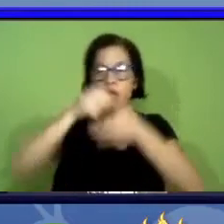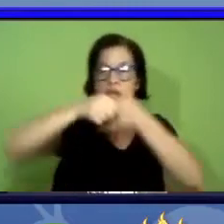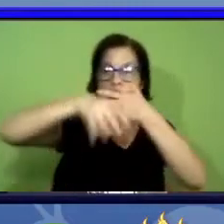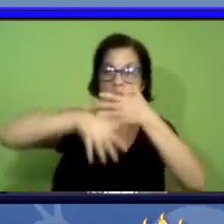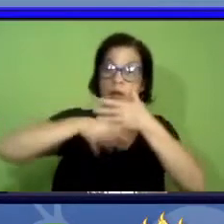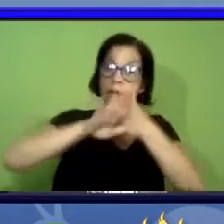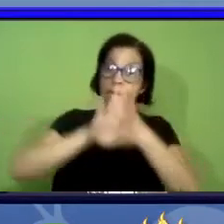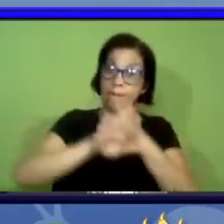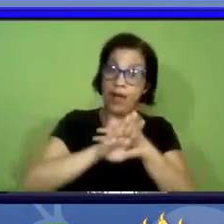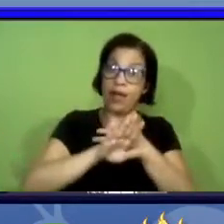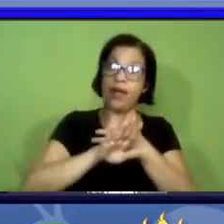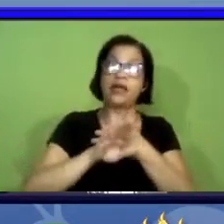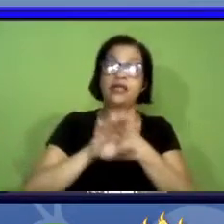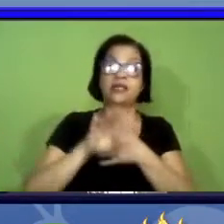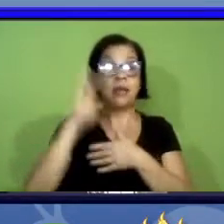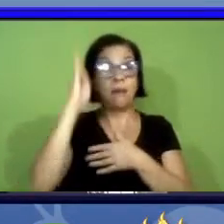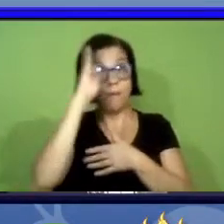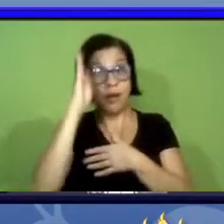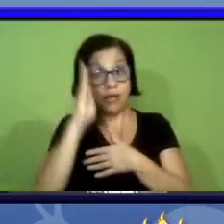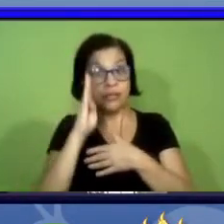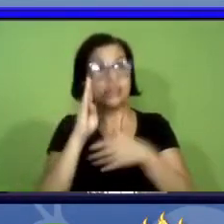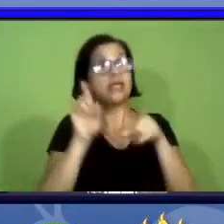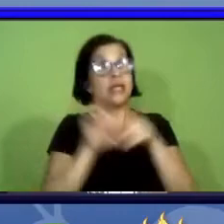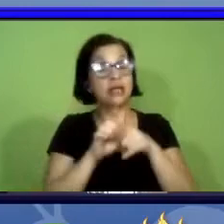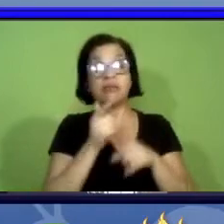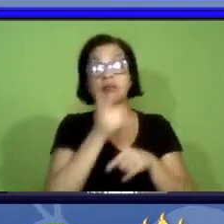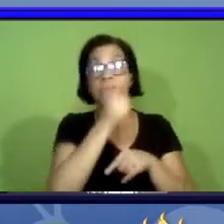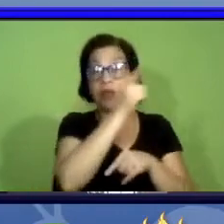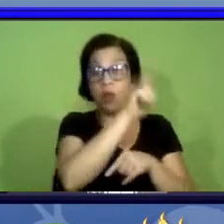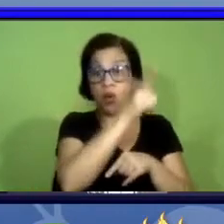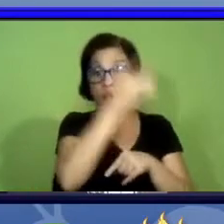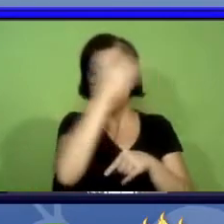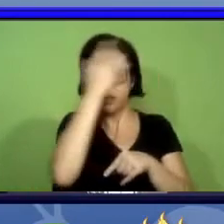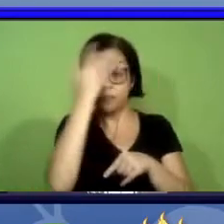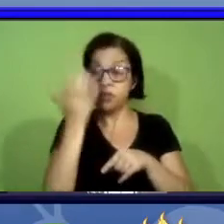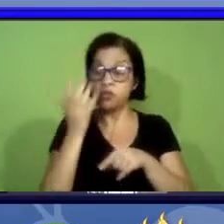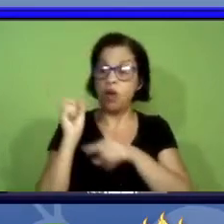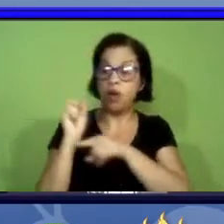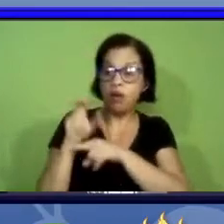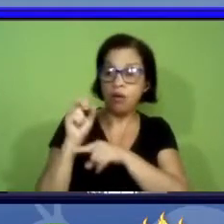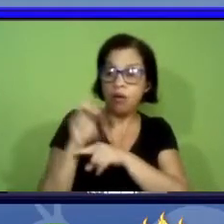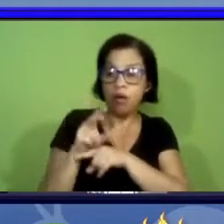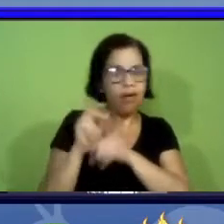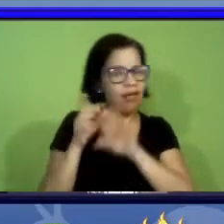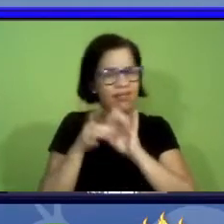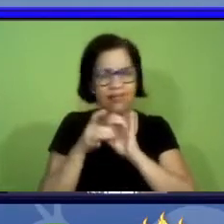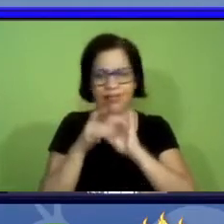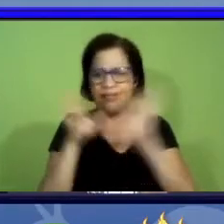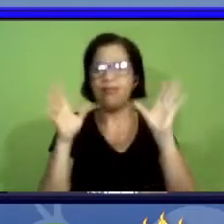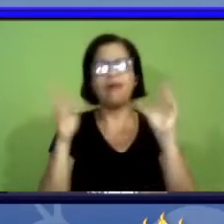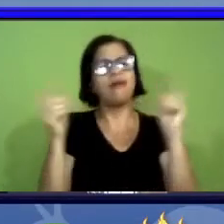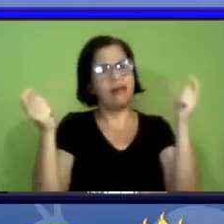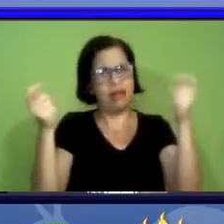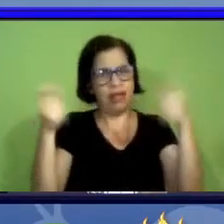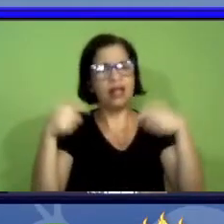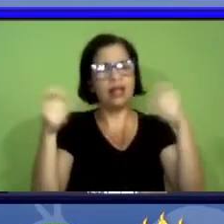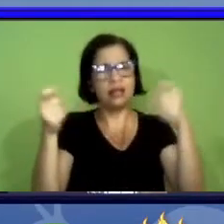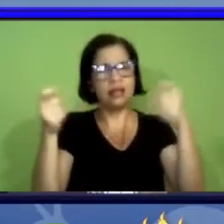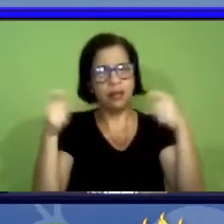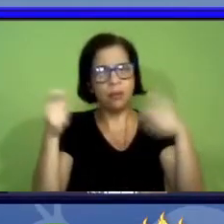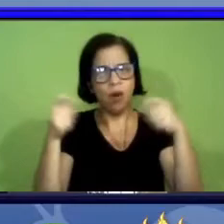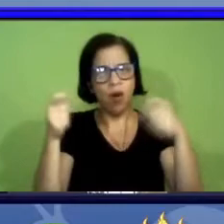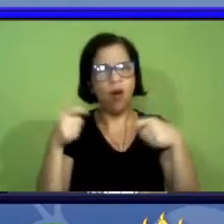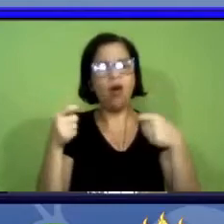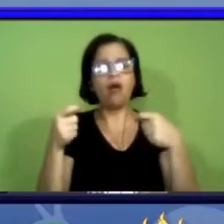não somente aos brasileiros qualquer pessoa que queira acessar as informações ela é pública que proceda